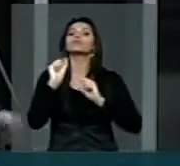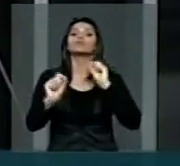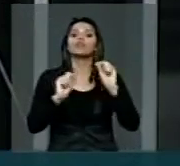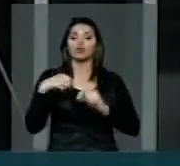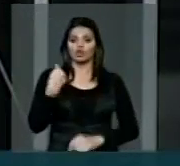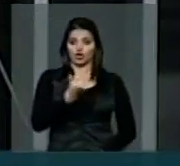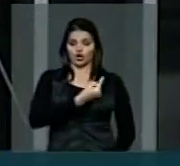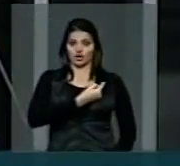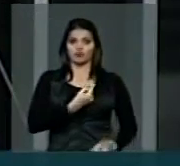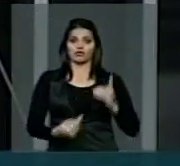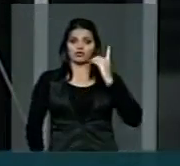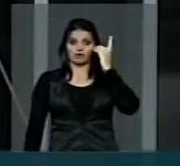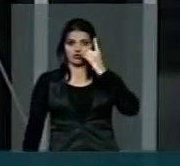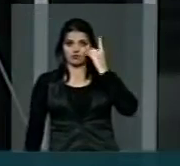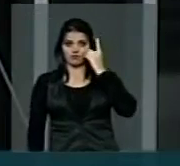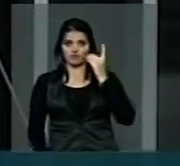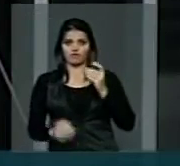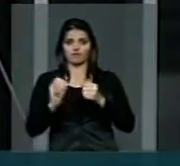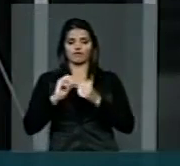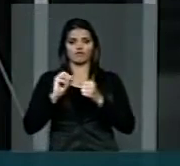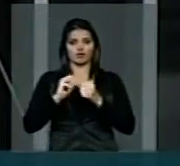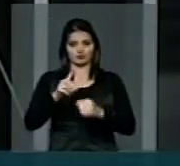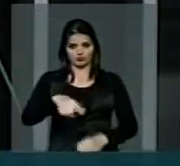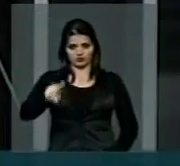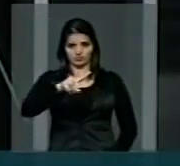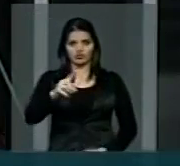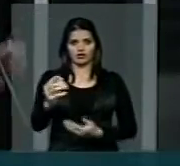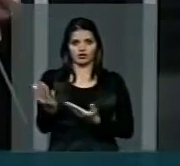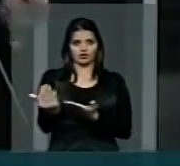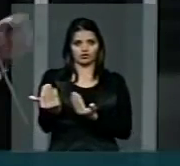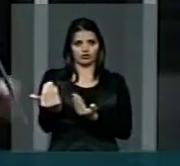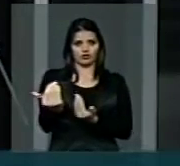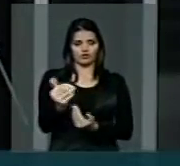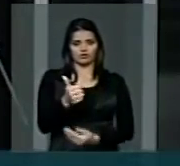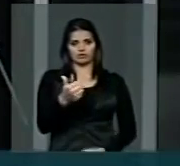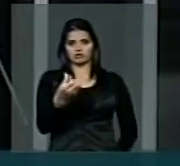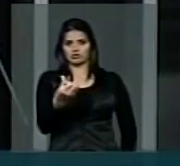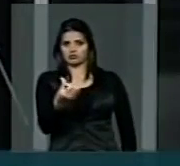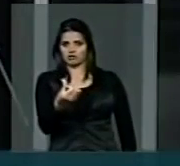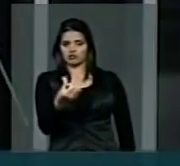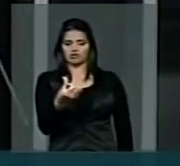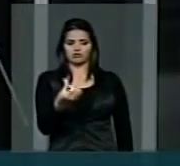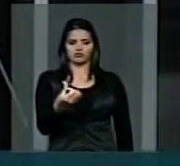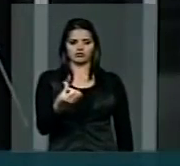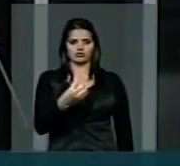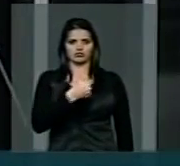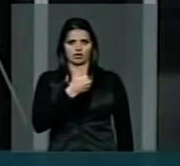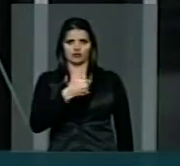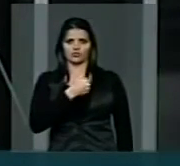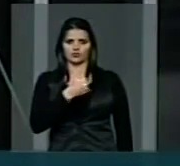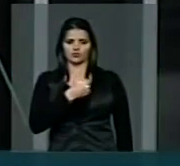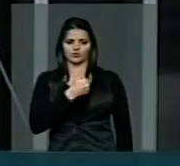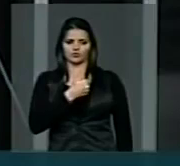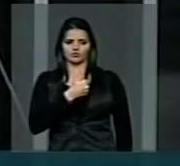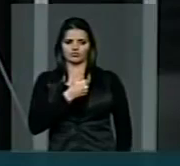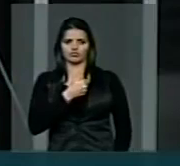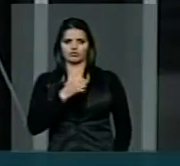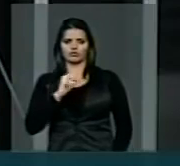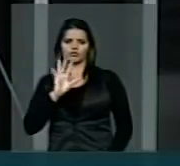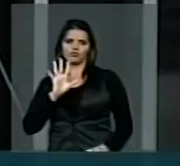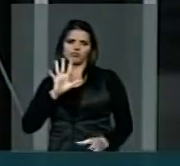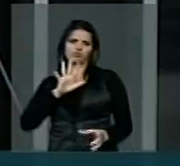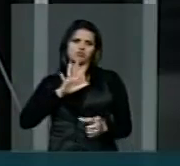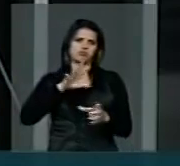nós peguemos esses garotos de 16 anos, e que entupimos